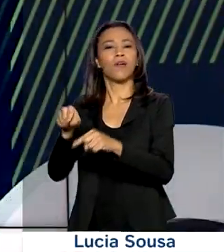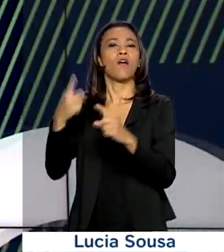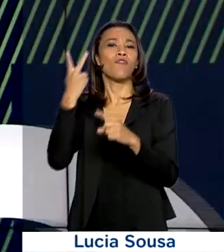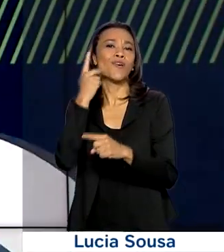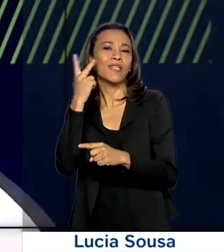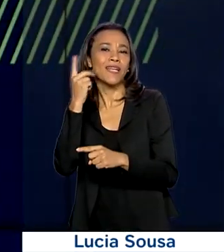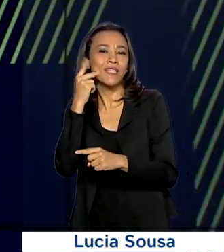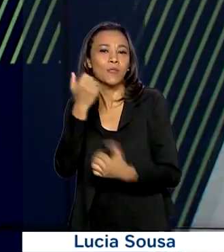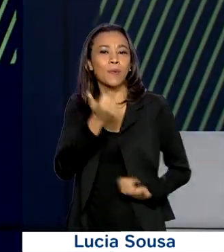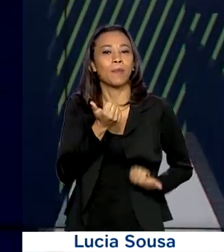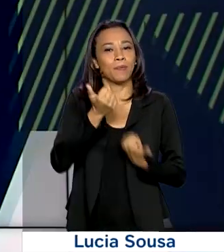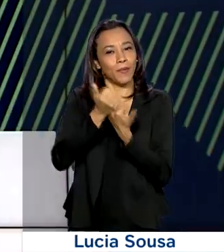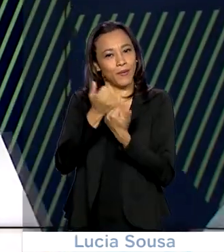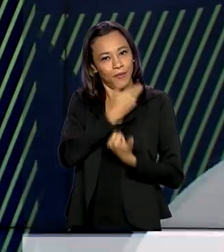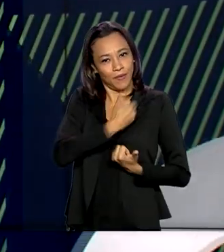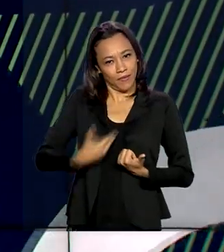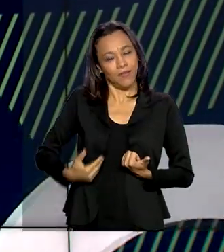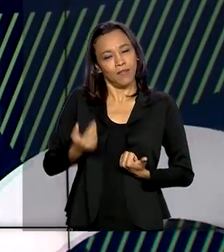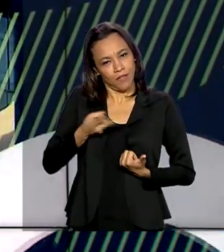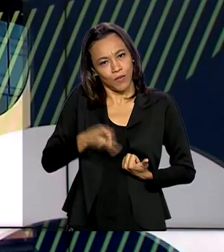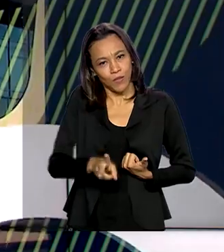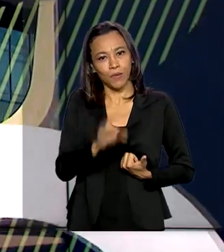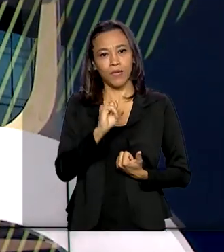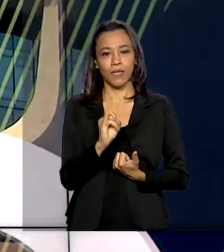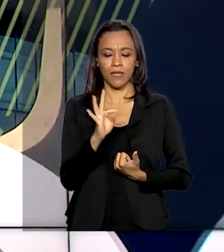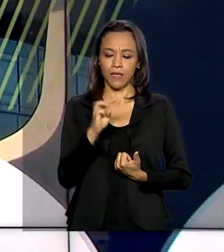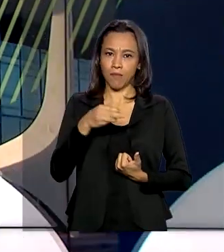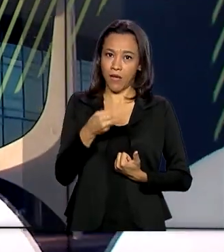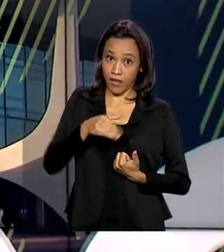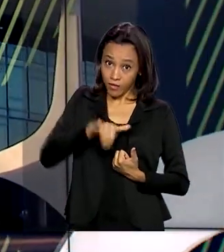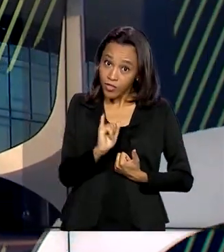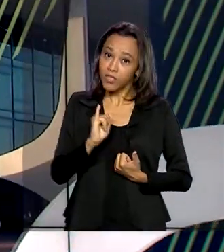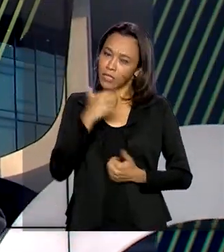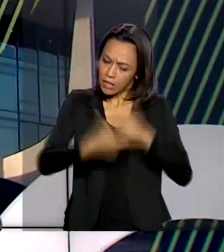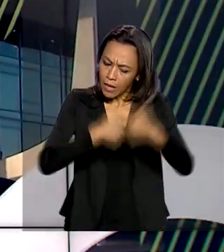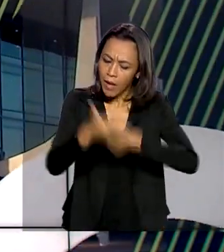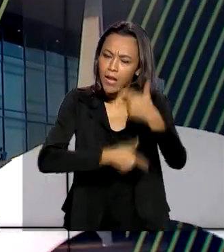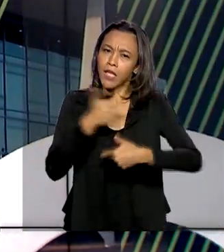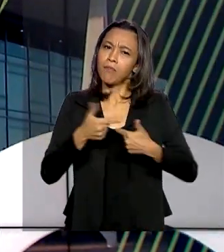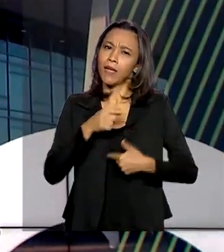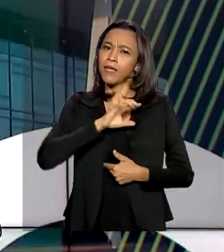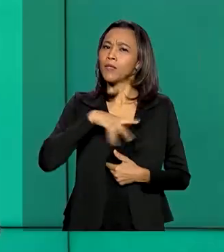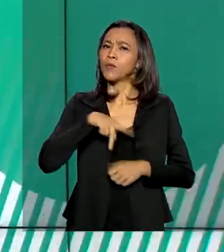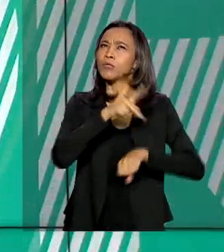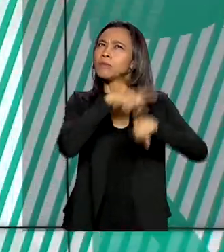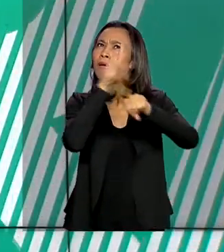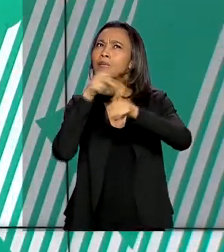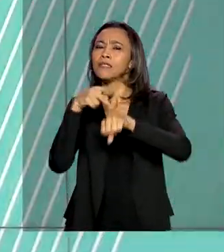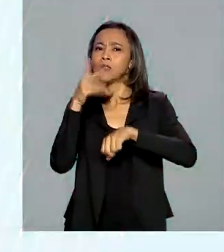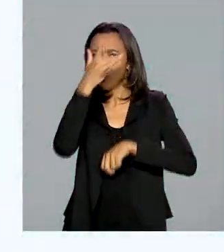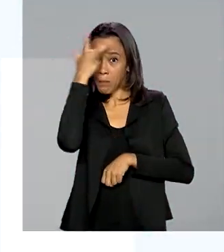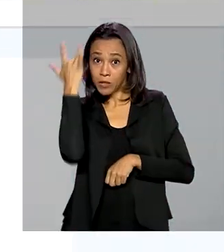O Itamaraty informa que segue trabalhando para assegurar o retorno de todos os brasileiros no exterior.